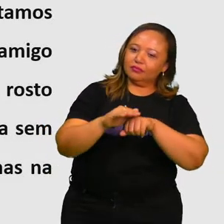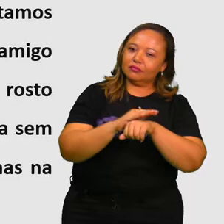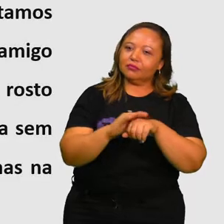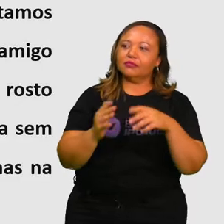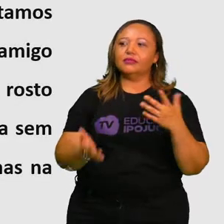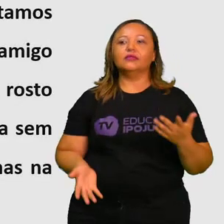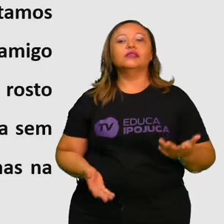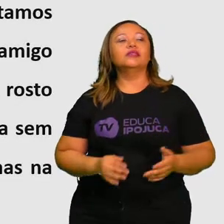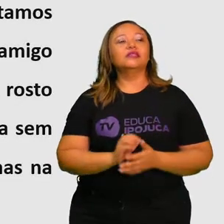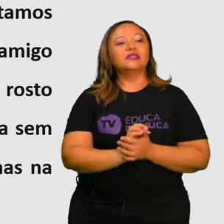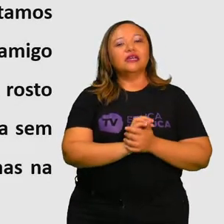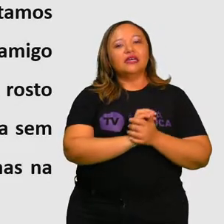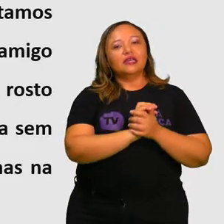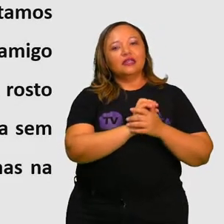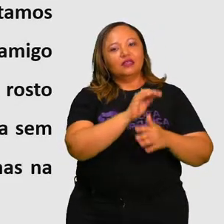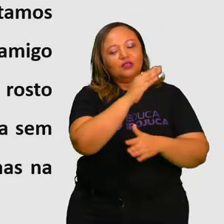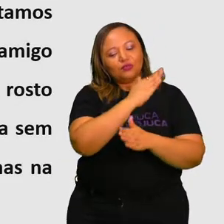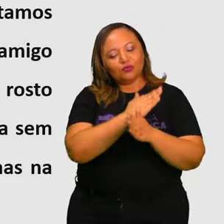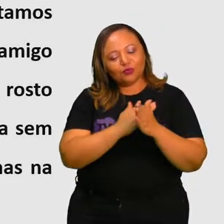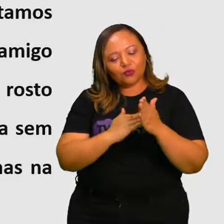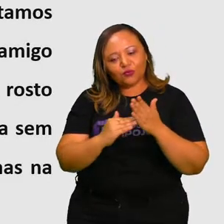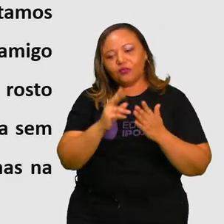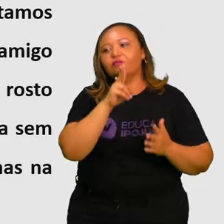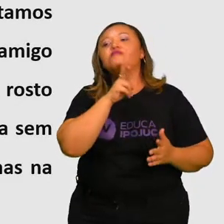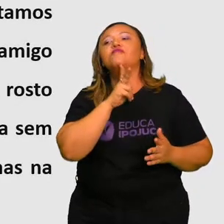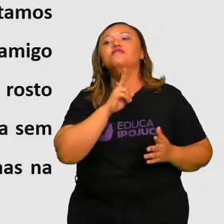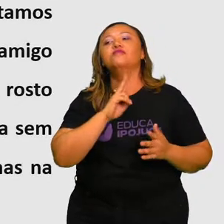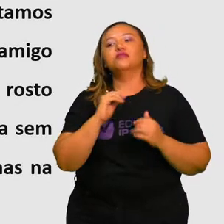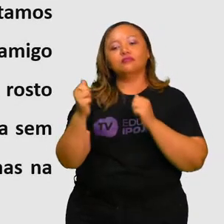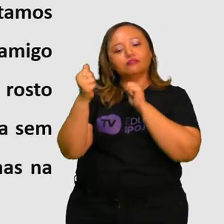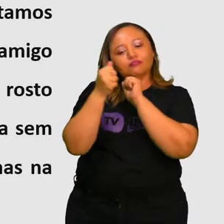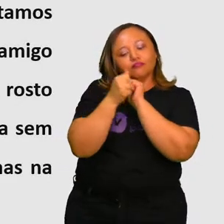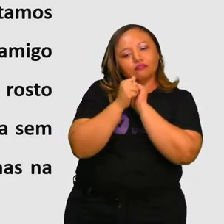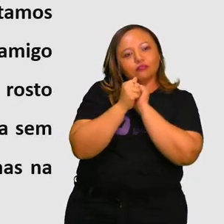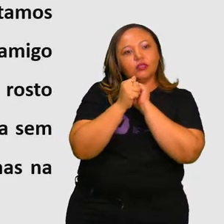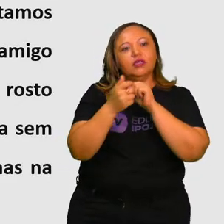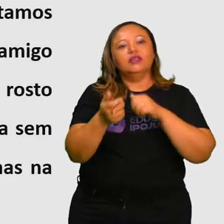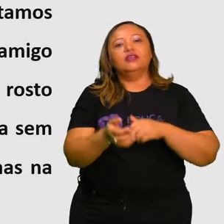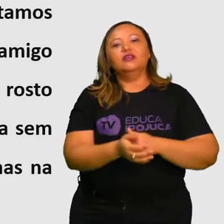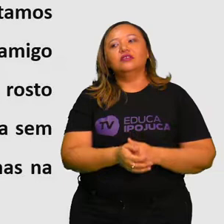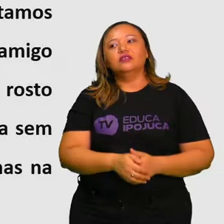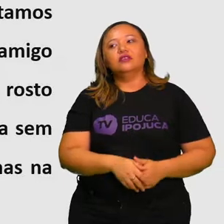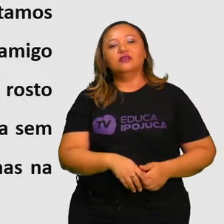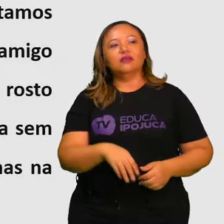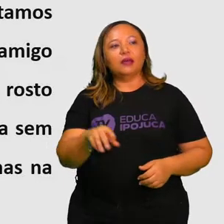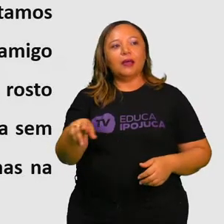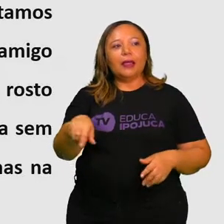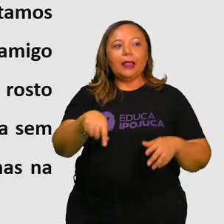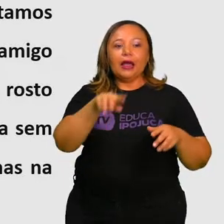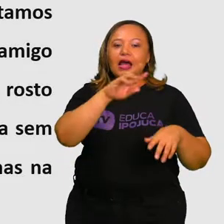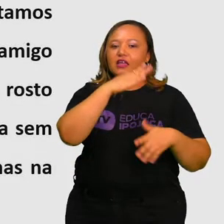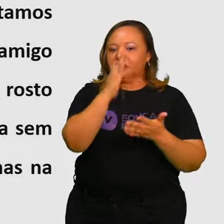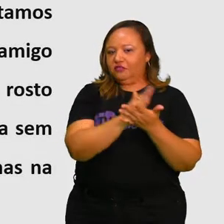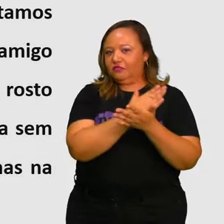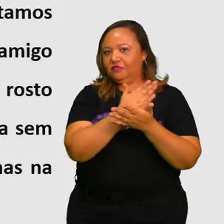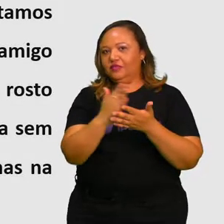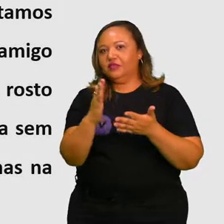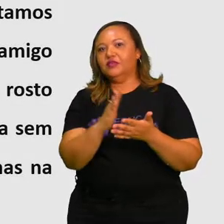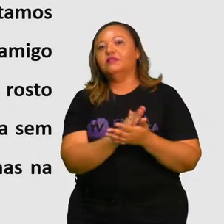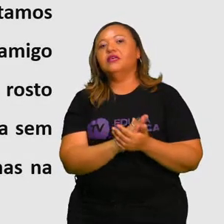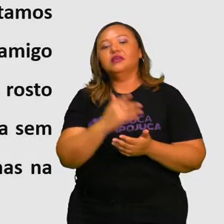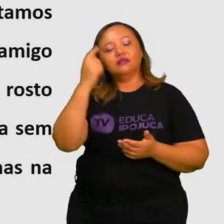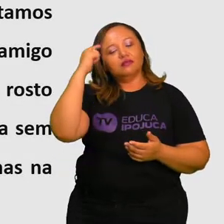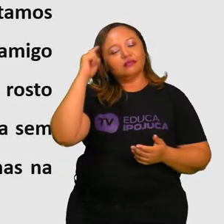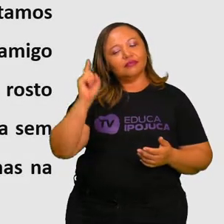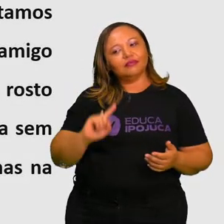nos mínimos detalhes. Toda a vontade de aconchegar, ser aconchegado. Na maior parte das vezes, nem